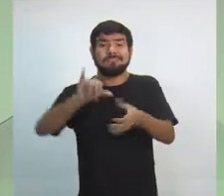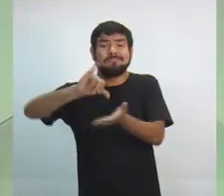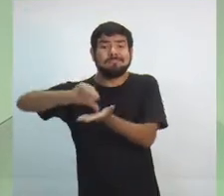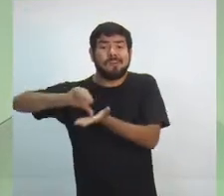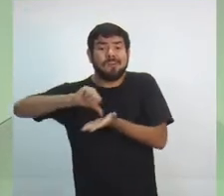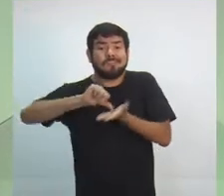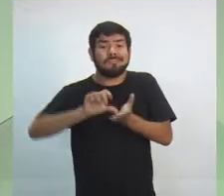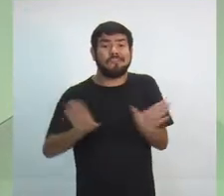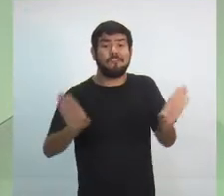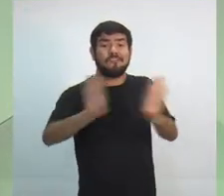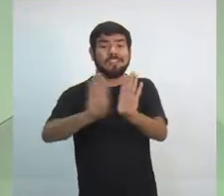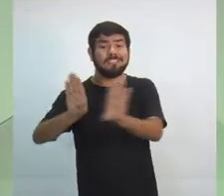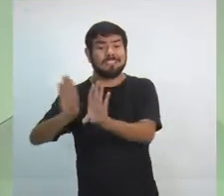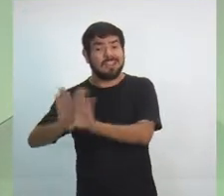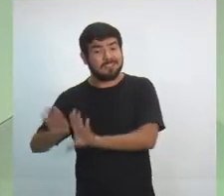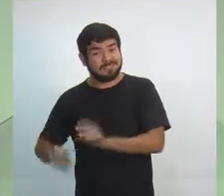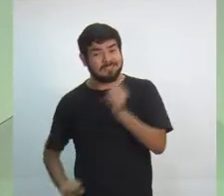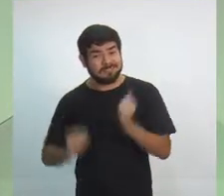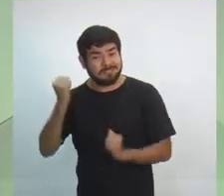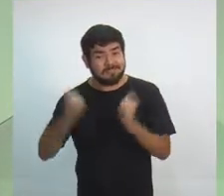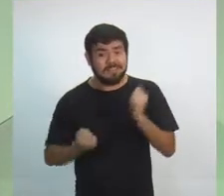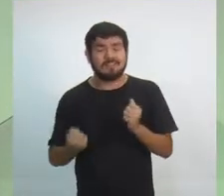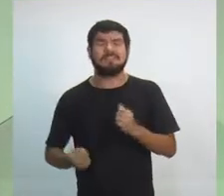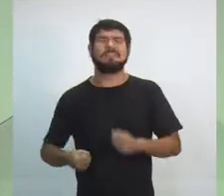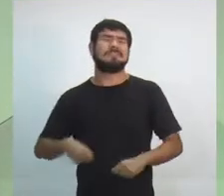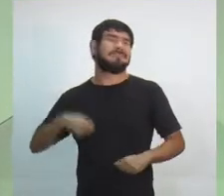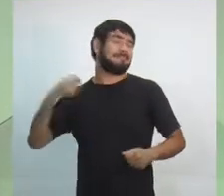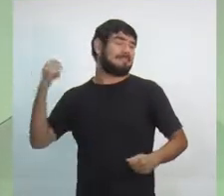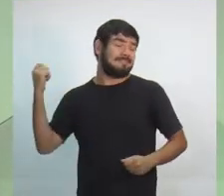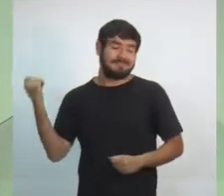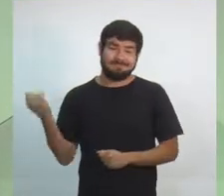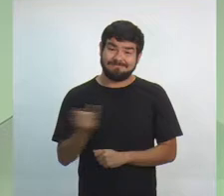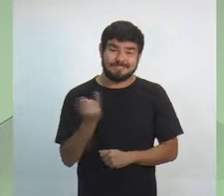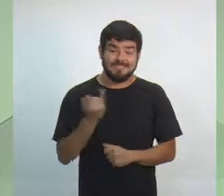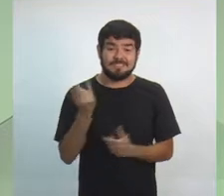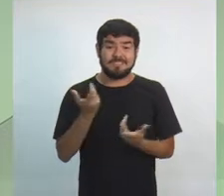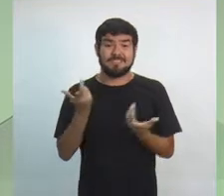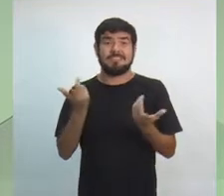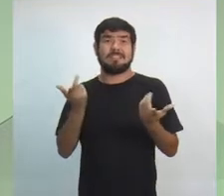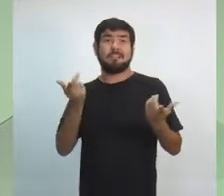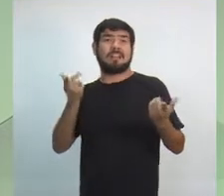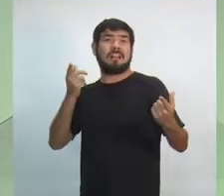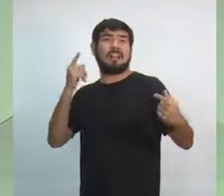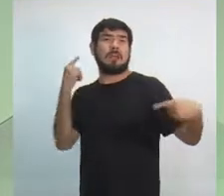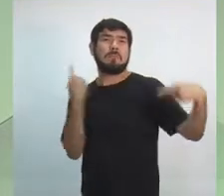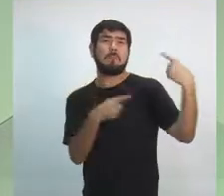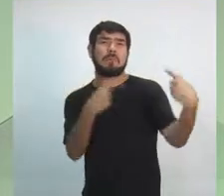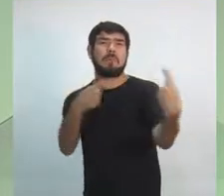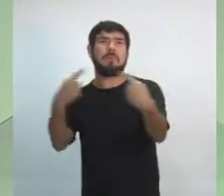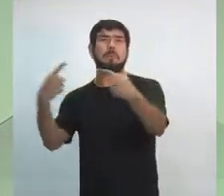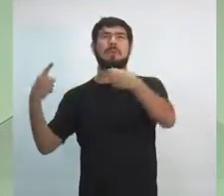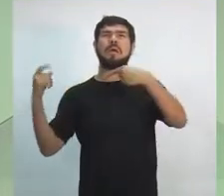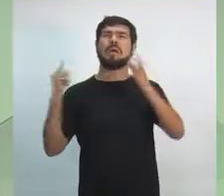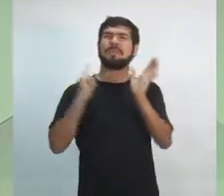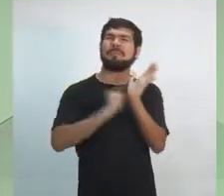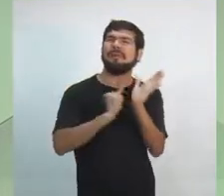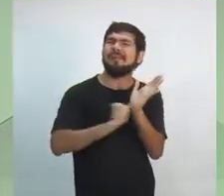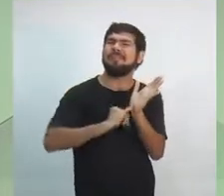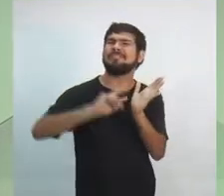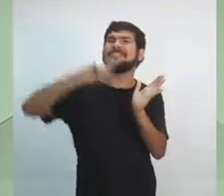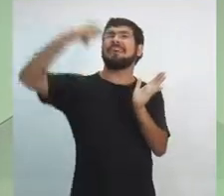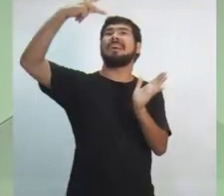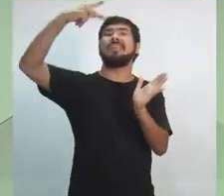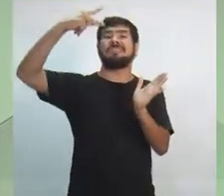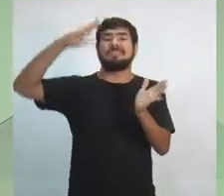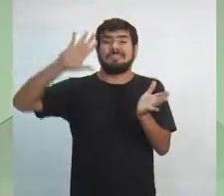foram fechados nos últimos anos. E a polêmica de toda essa discussão sobre alíquota que foi gerenciada aí, que